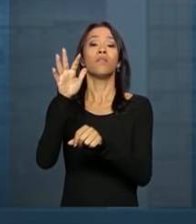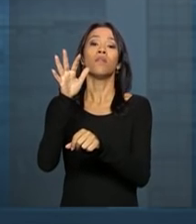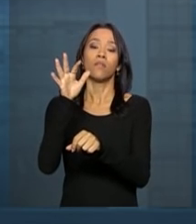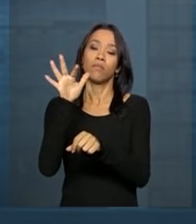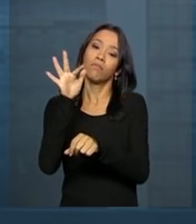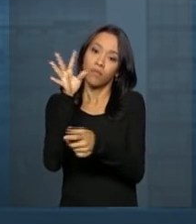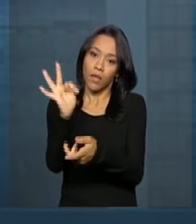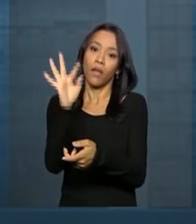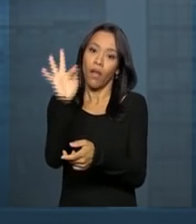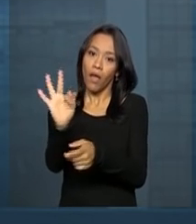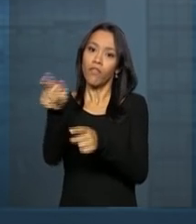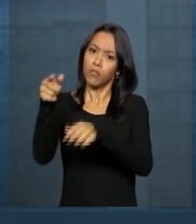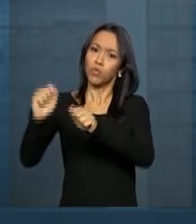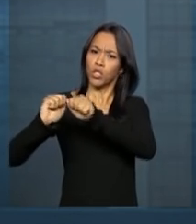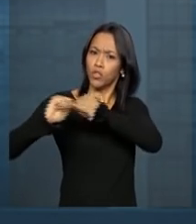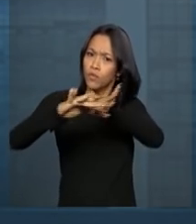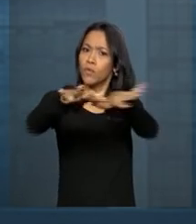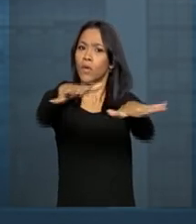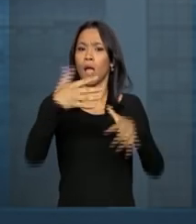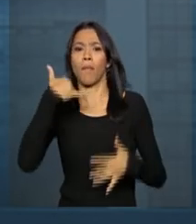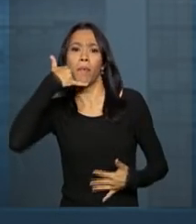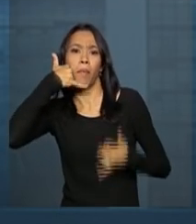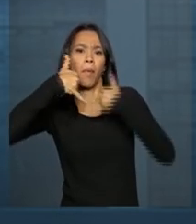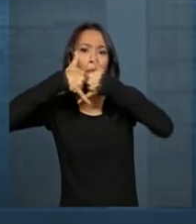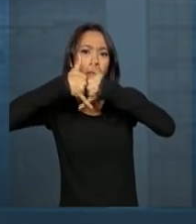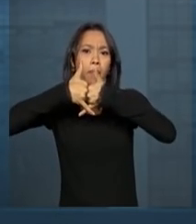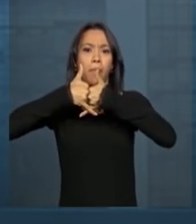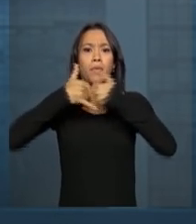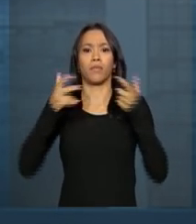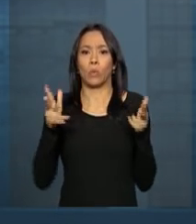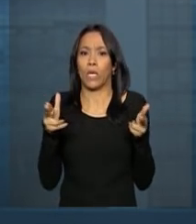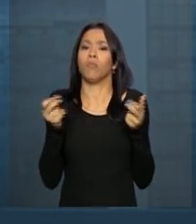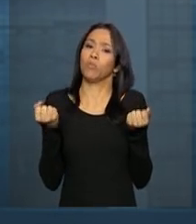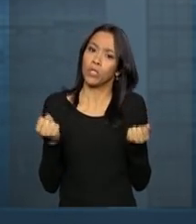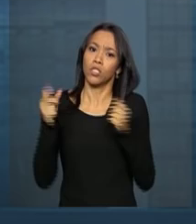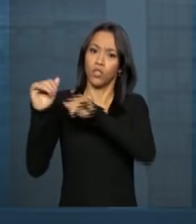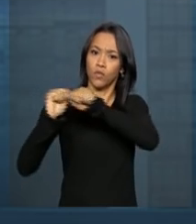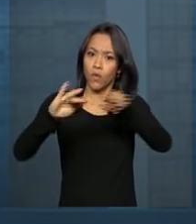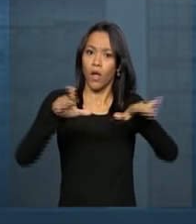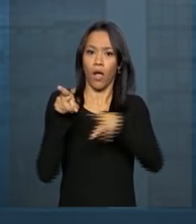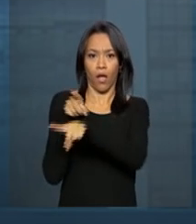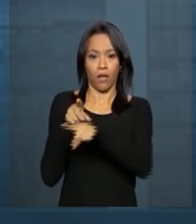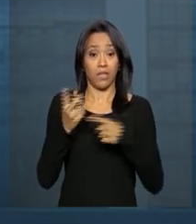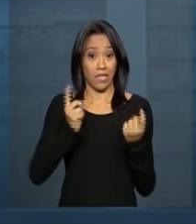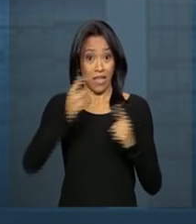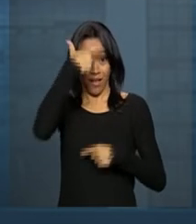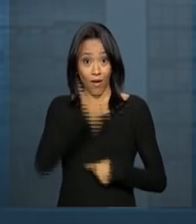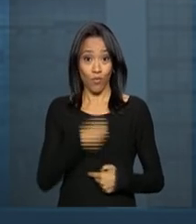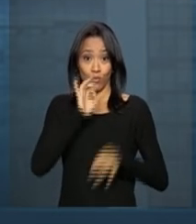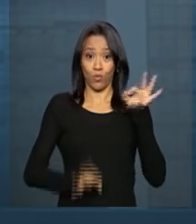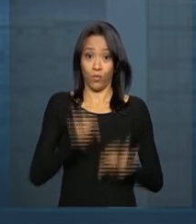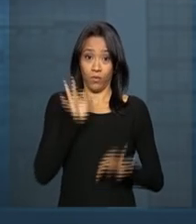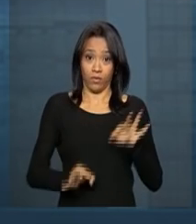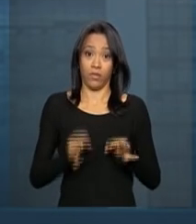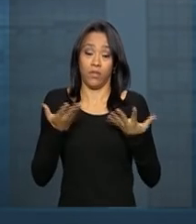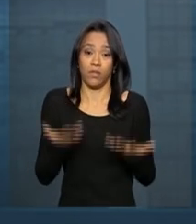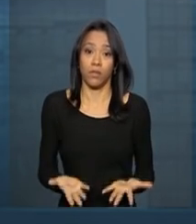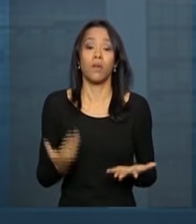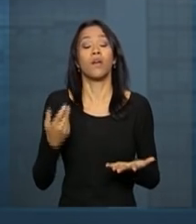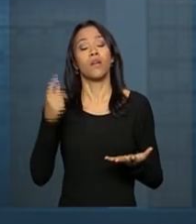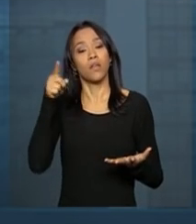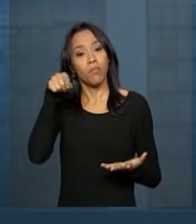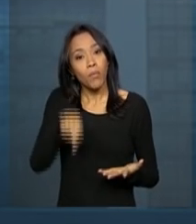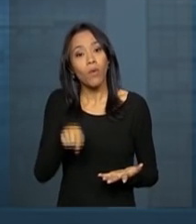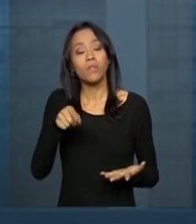daquela conversa telefônica. E dentro dessa situação, por óbvio, nós estamos pedindo que o Teori Zavascki traga para o